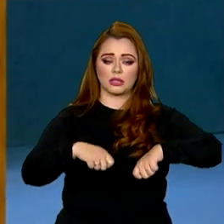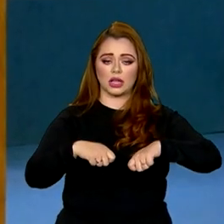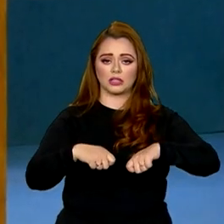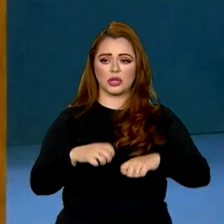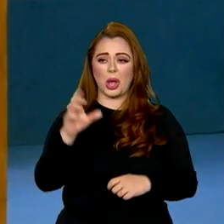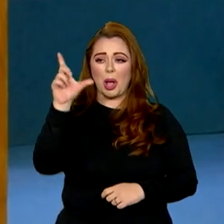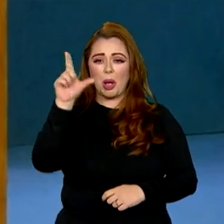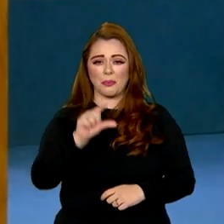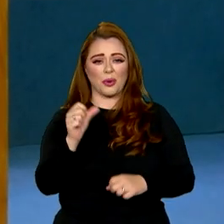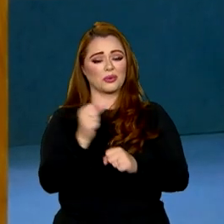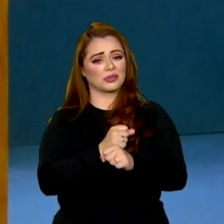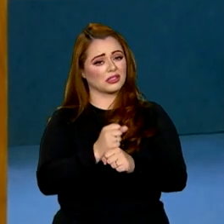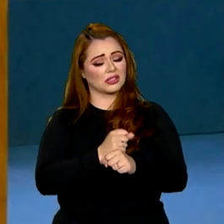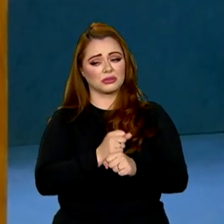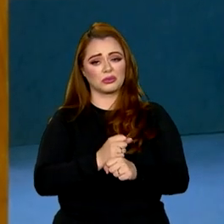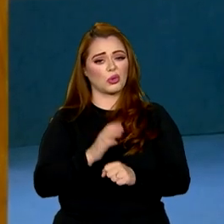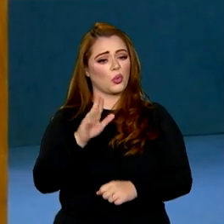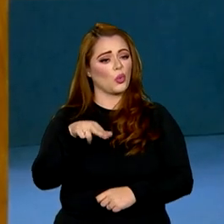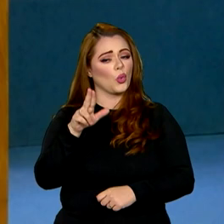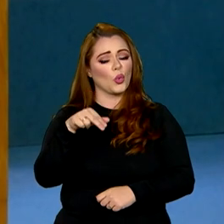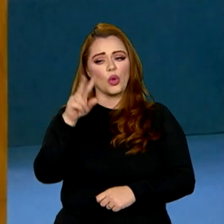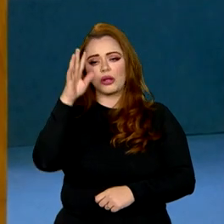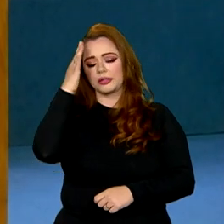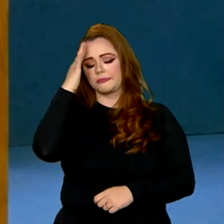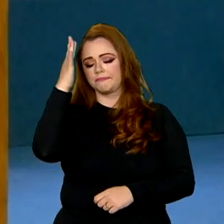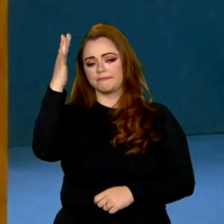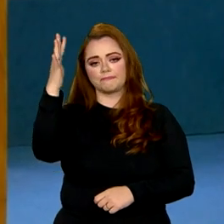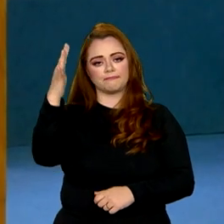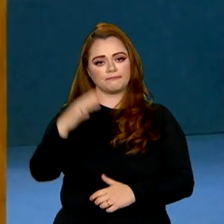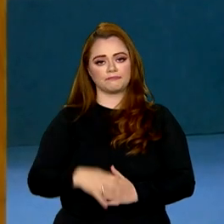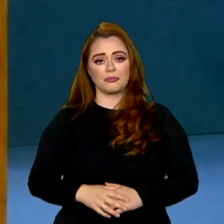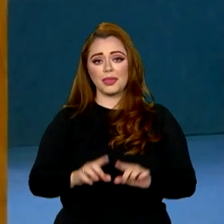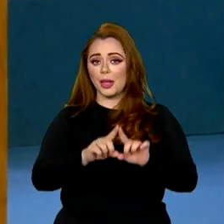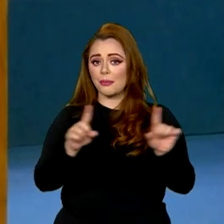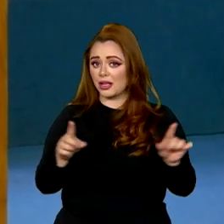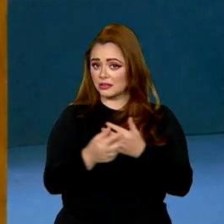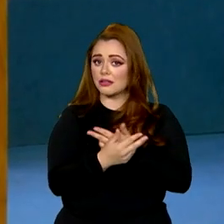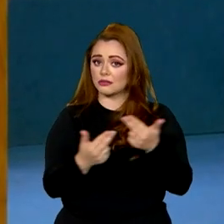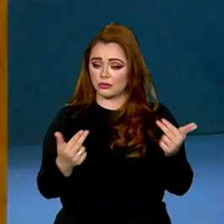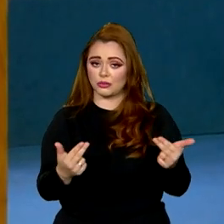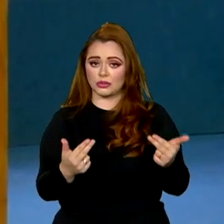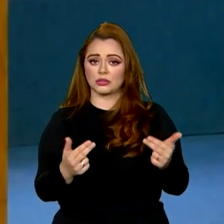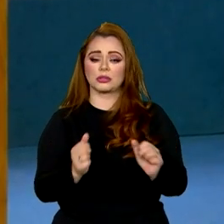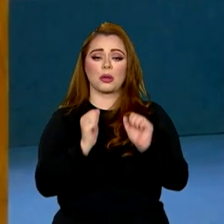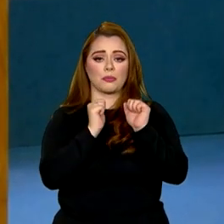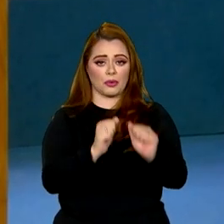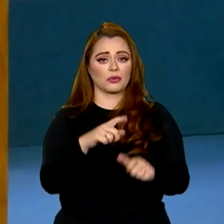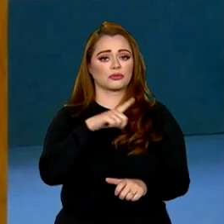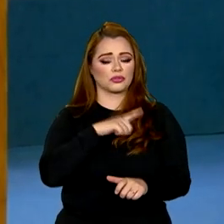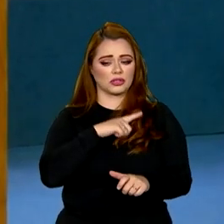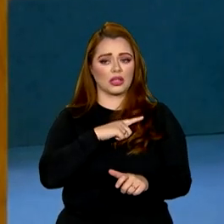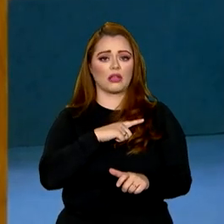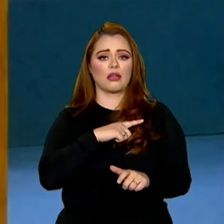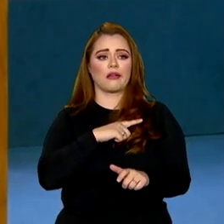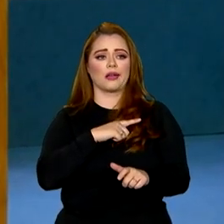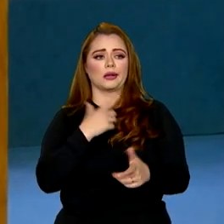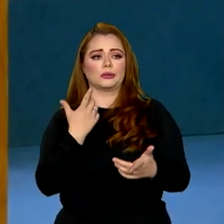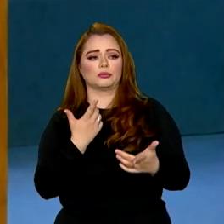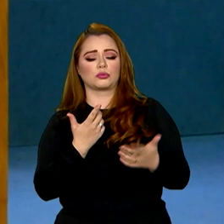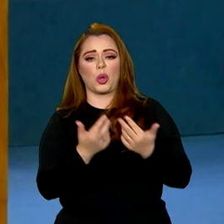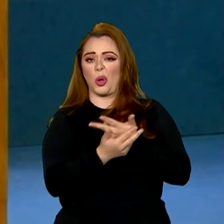poucas décadas nem imaginávamos. Mas essas inovações possuem efeitos colaterais